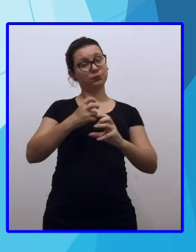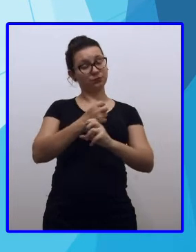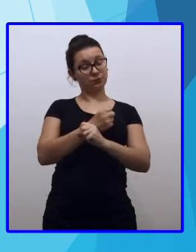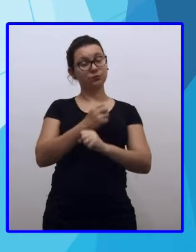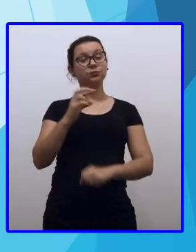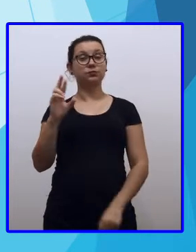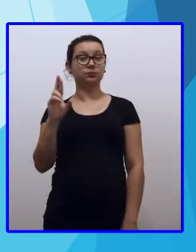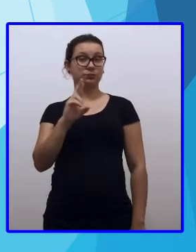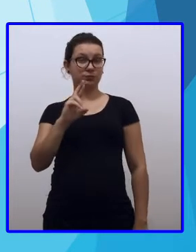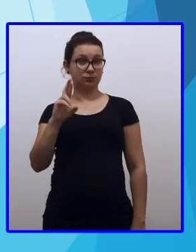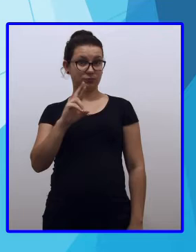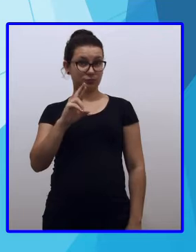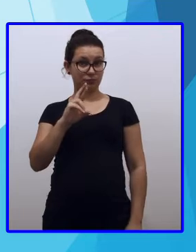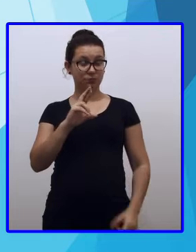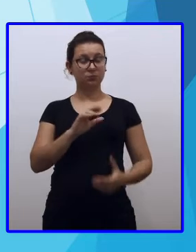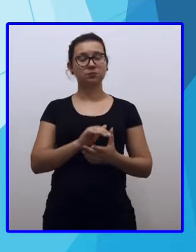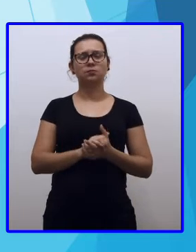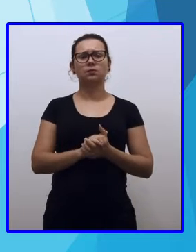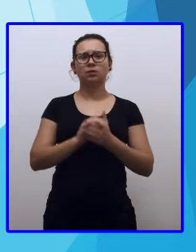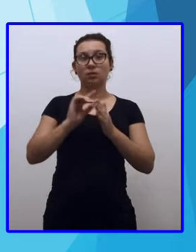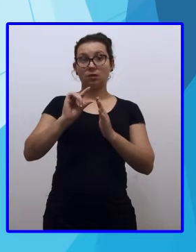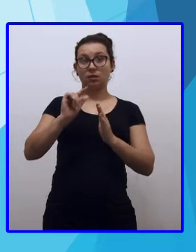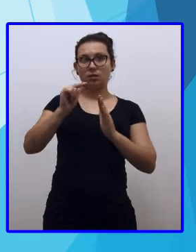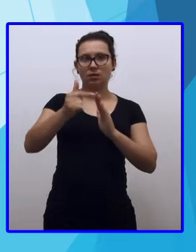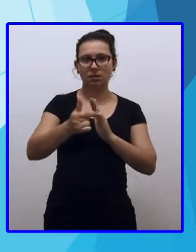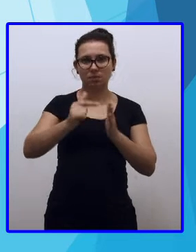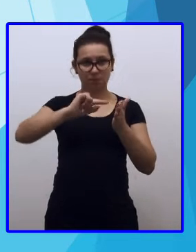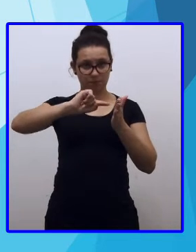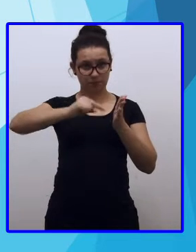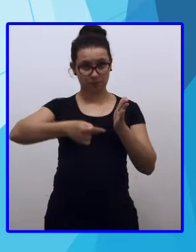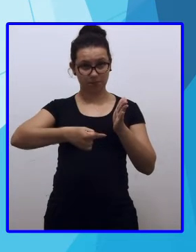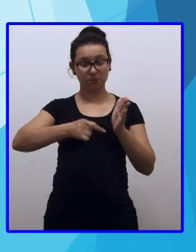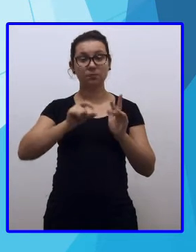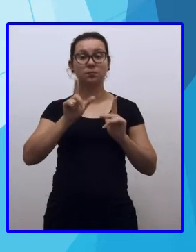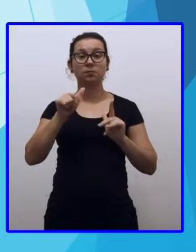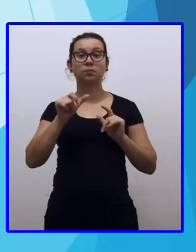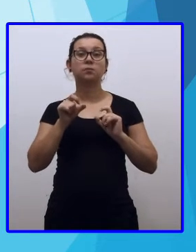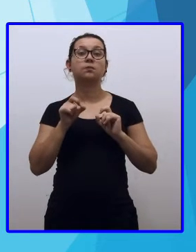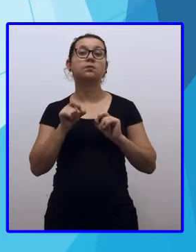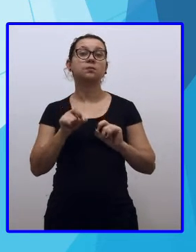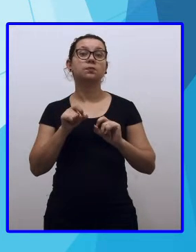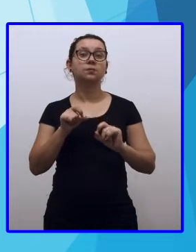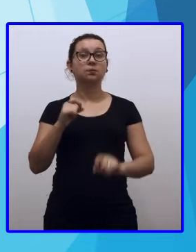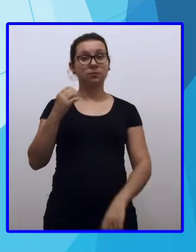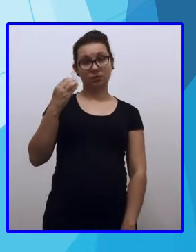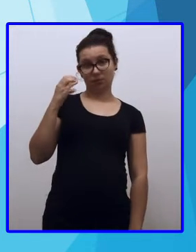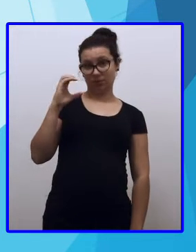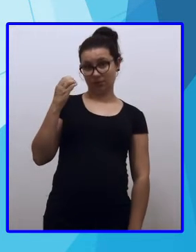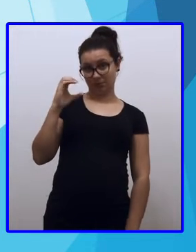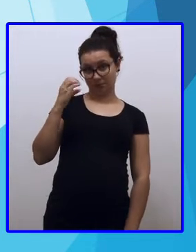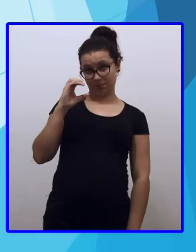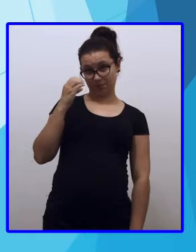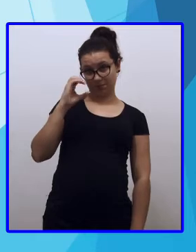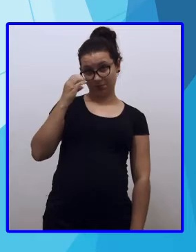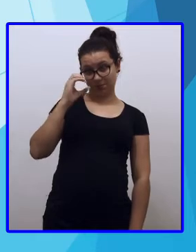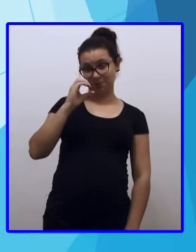real. E, depois da vírgula, parte que representa os centavos do real. Tudo bem?